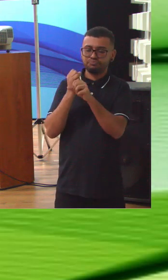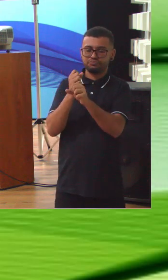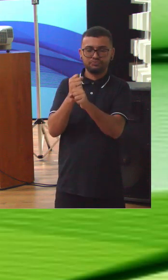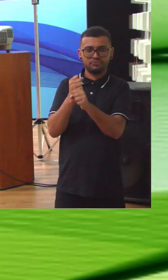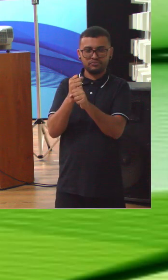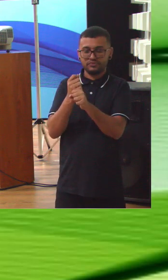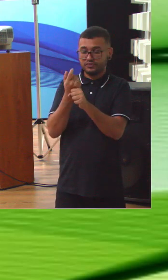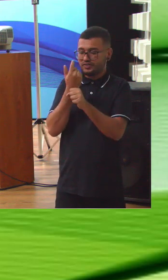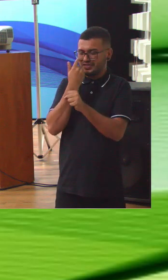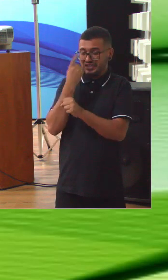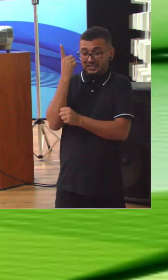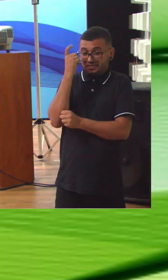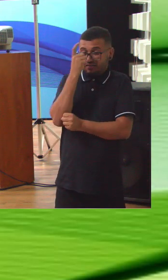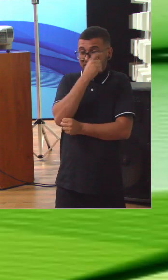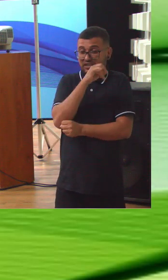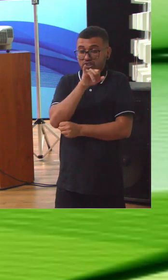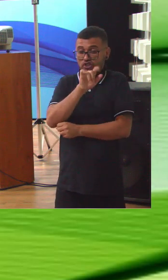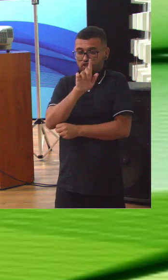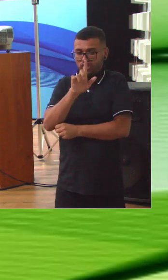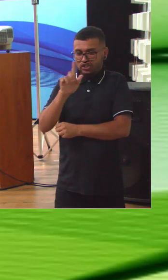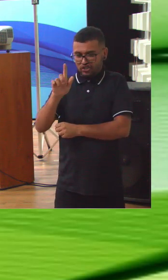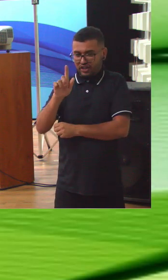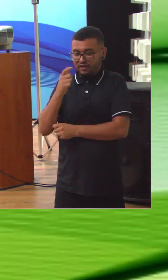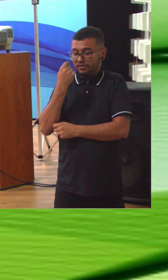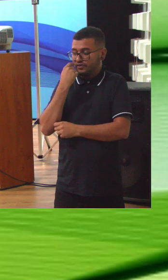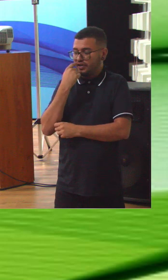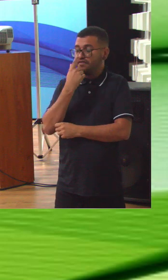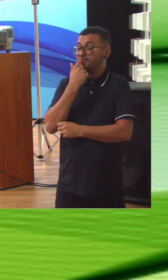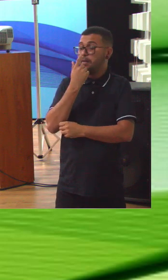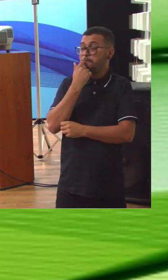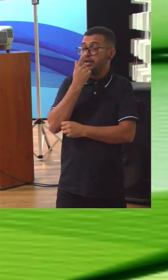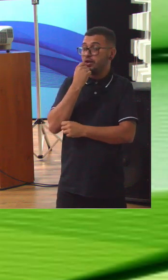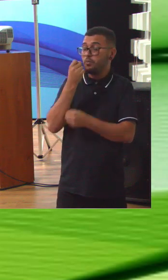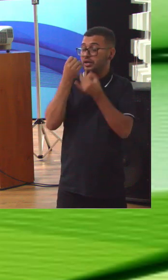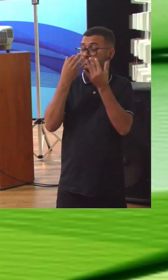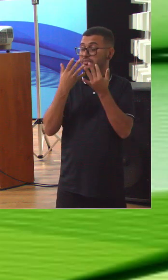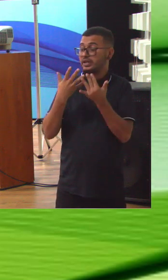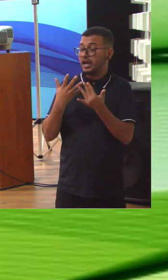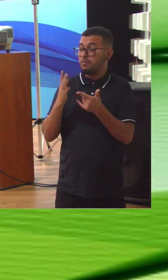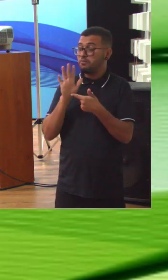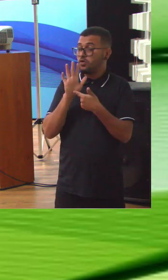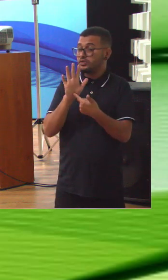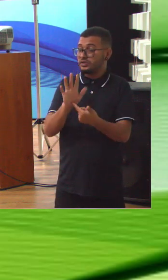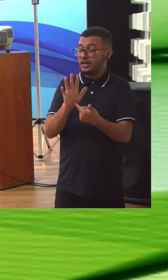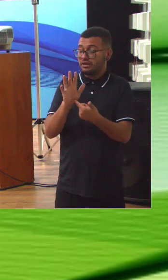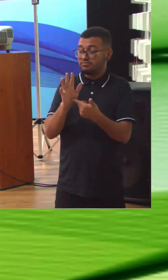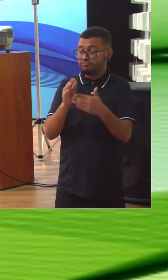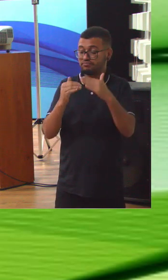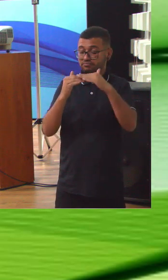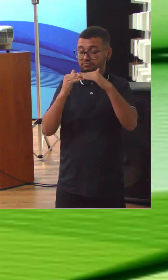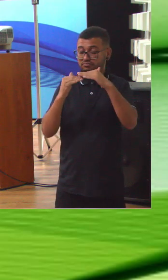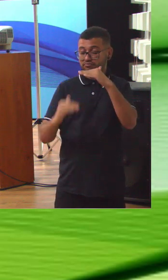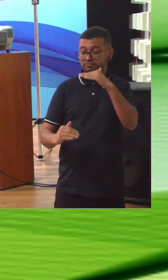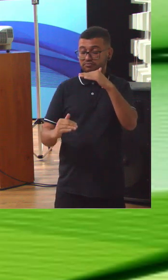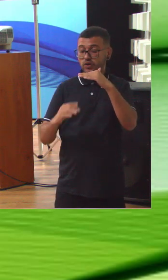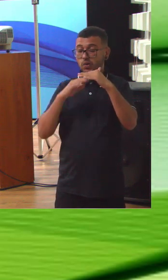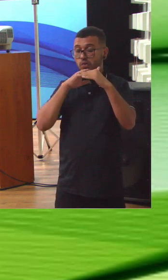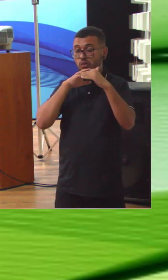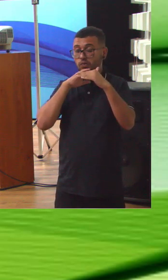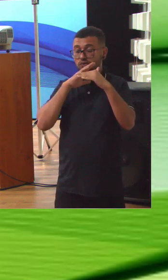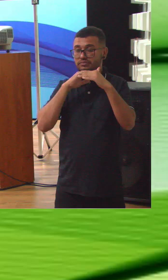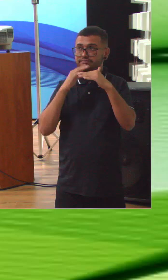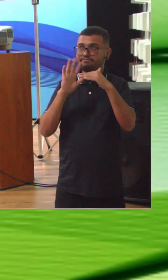dores estão aparecendo principalmente e eu marquei de vermelho colegas apenas aquilo que está abaixo de